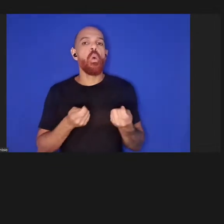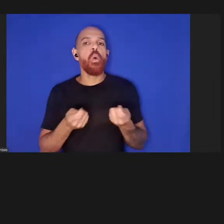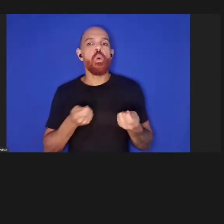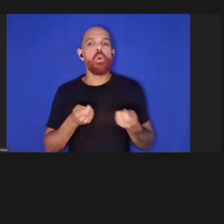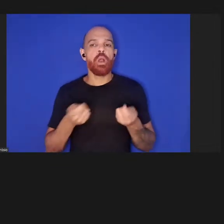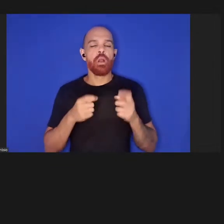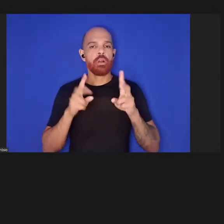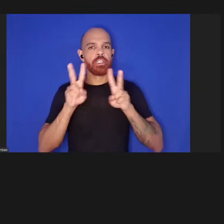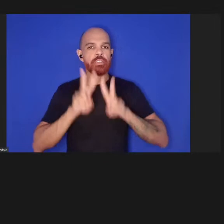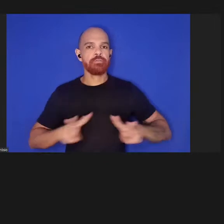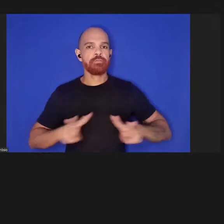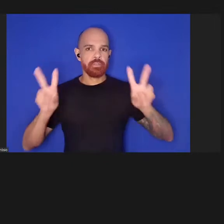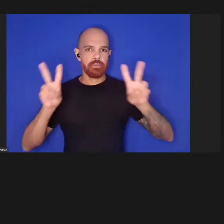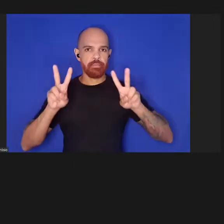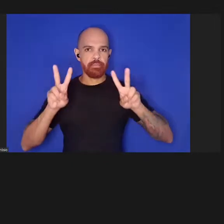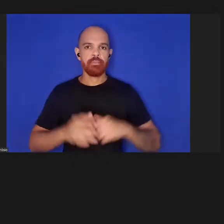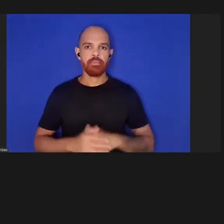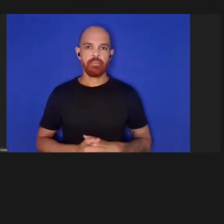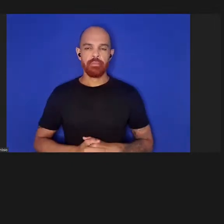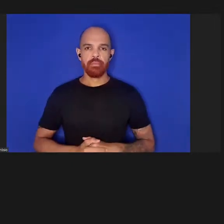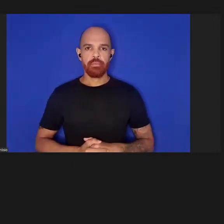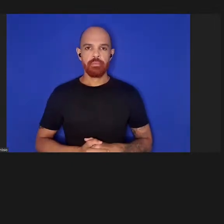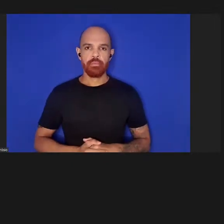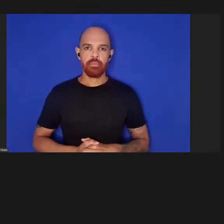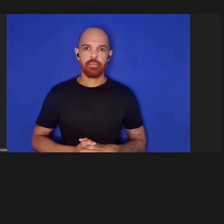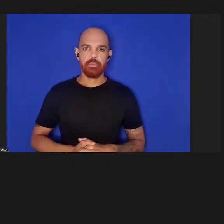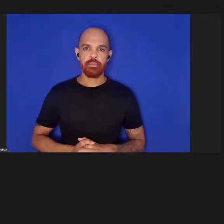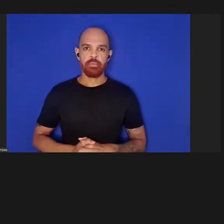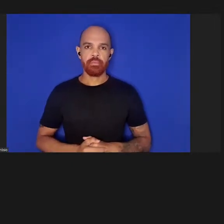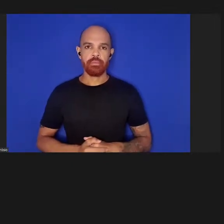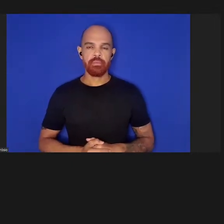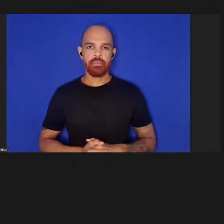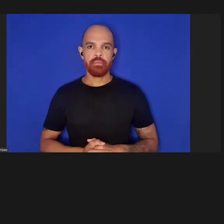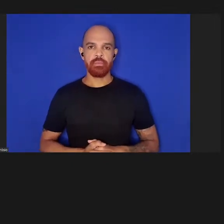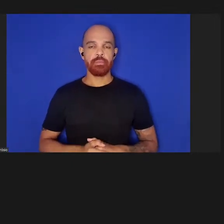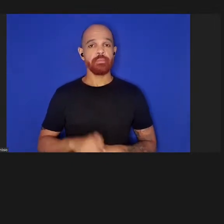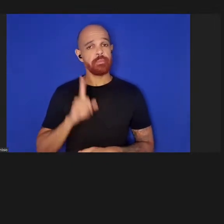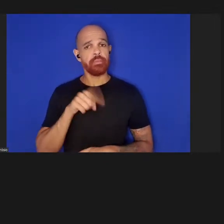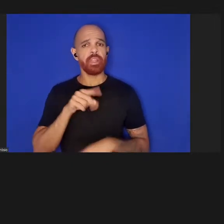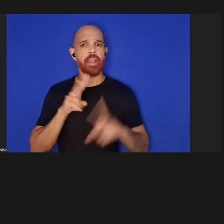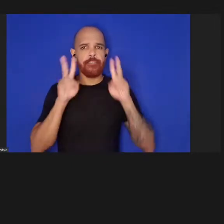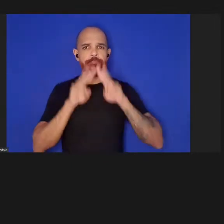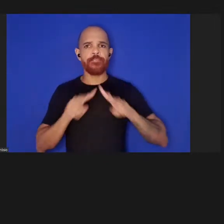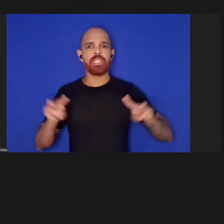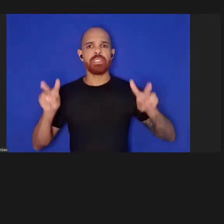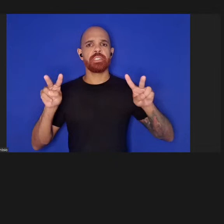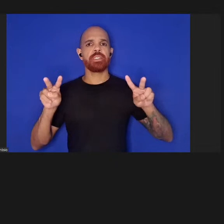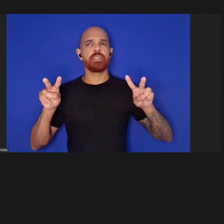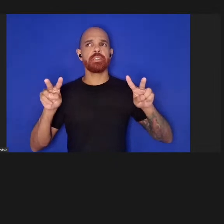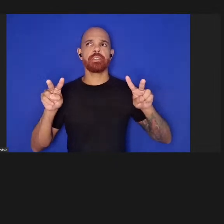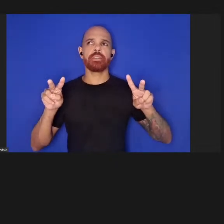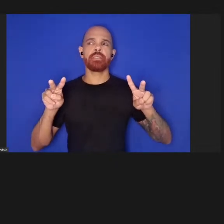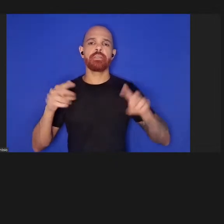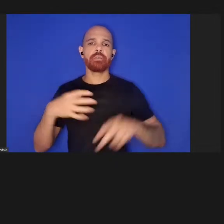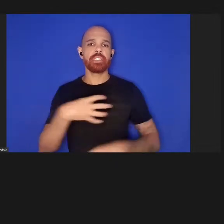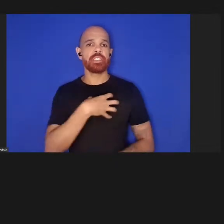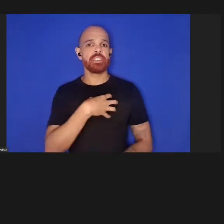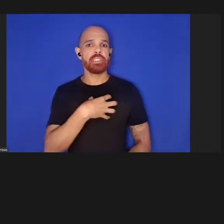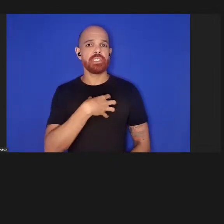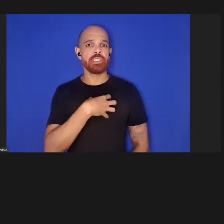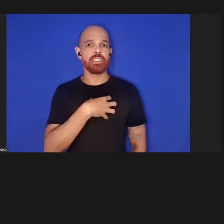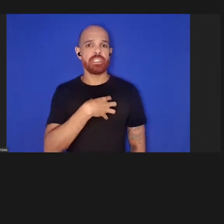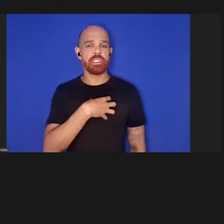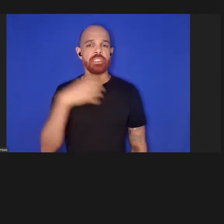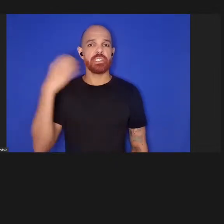então é uma visão muito científica e o